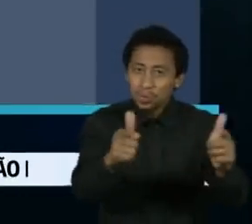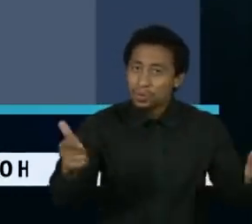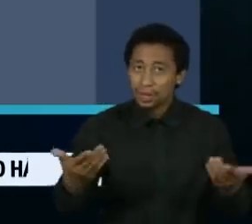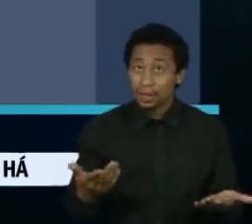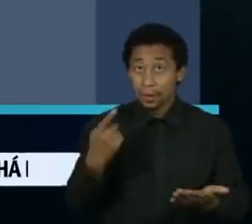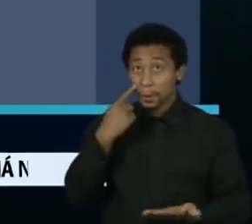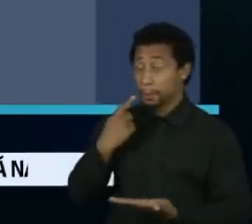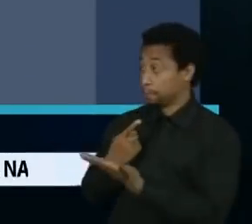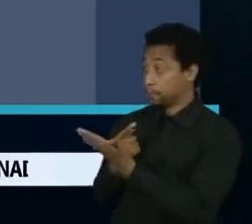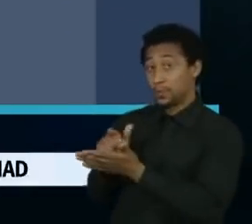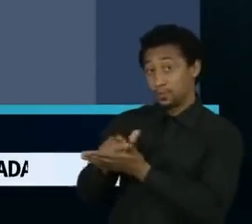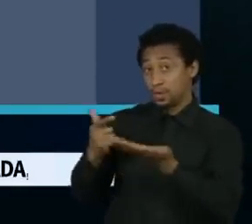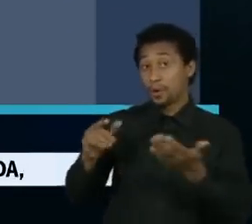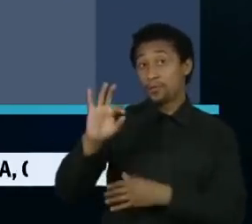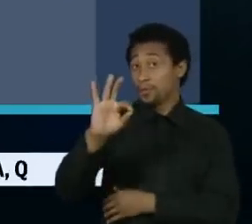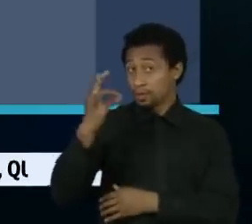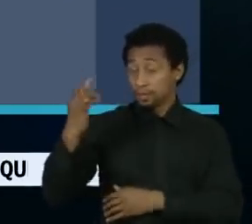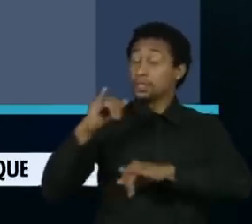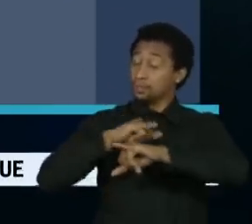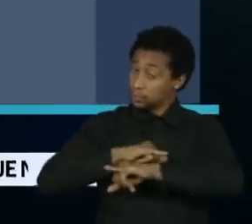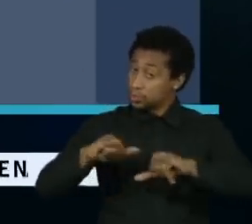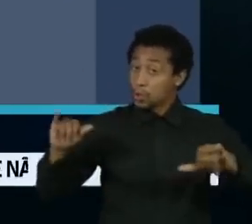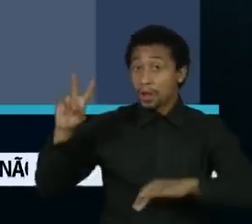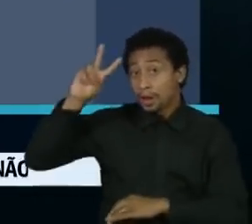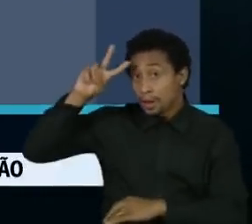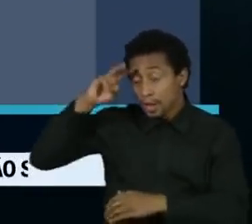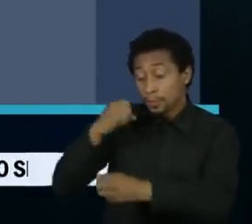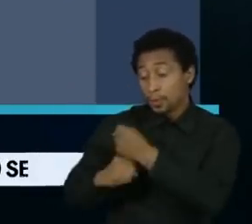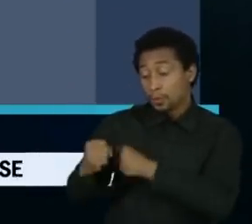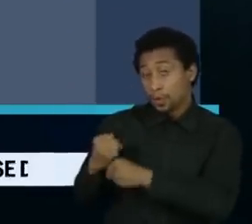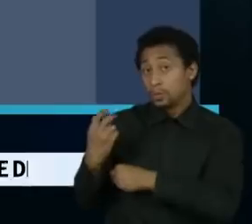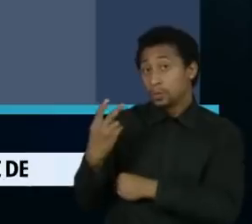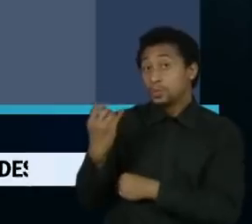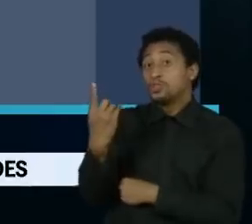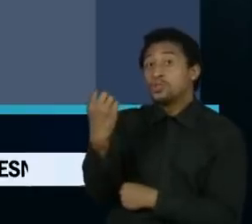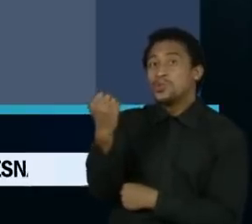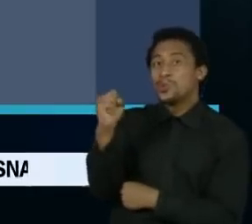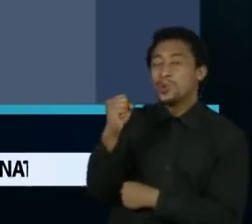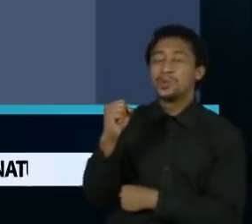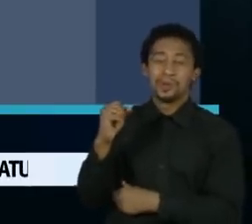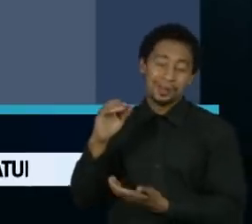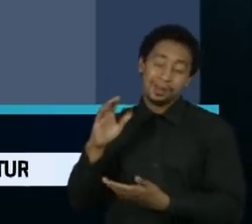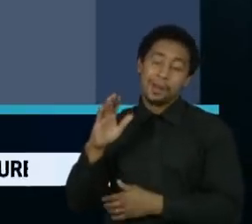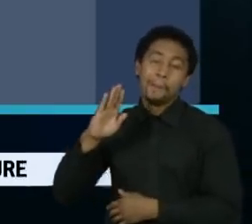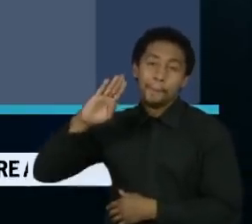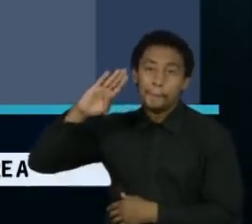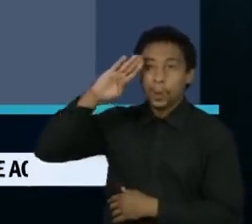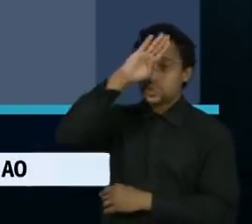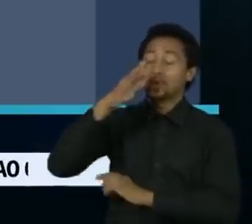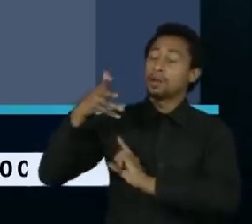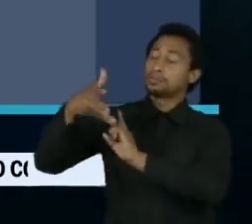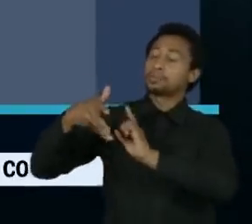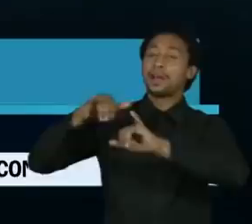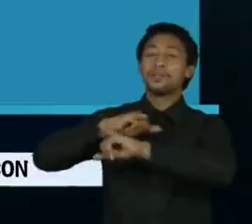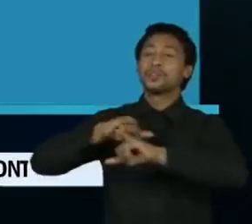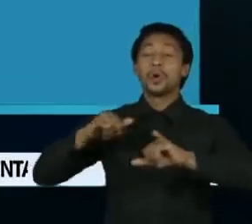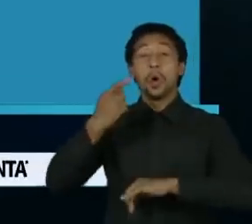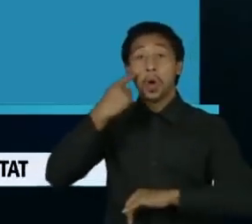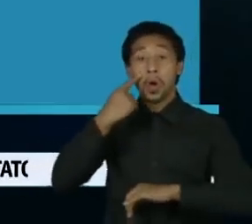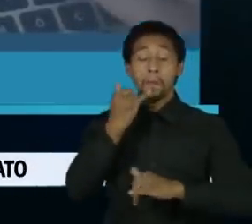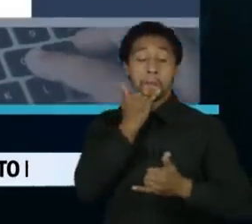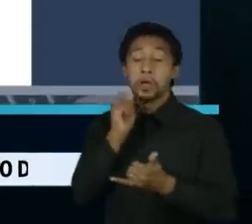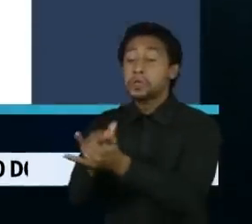lembrou que logo após as eleições de 2018, Bolsonaro havia garantido que acabaria com a prática do perdão.